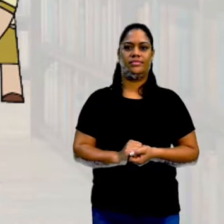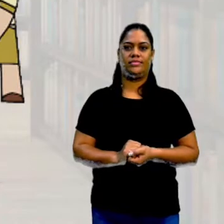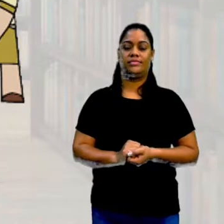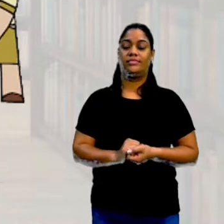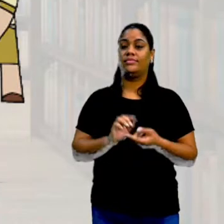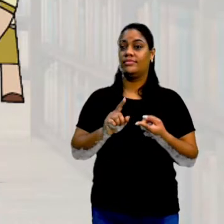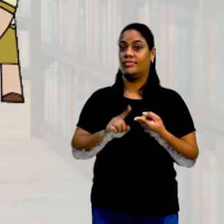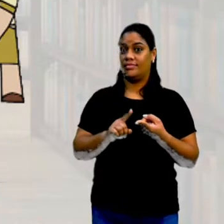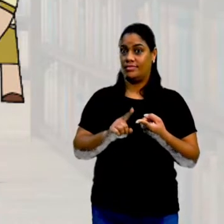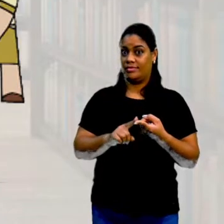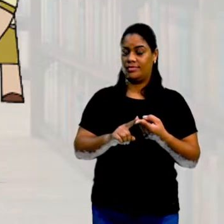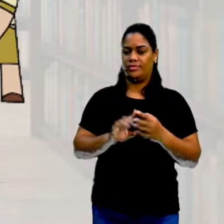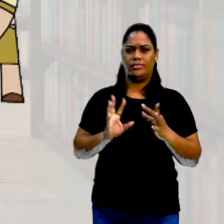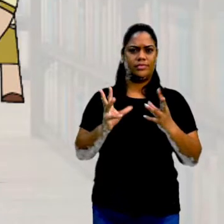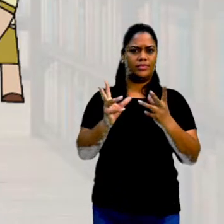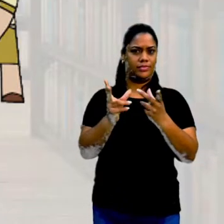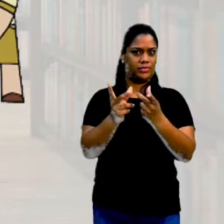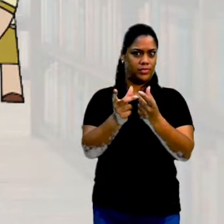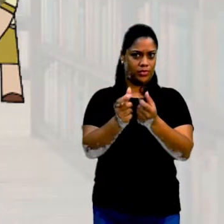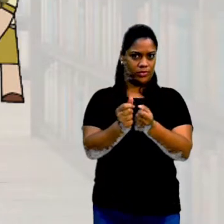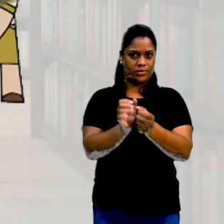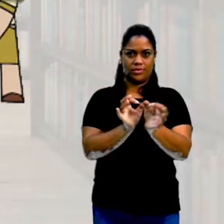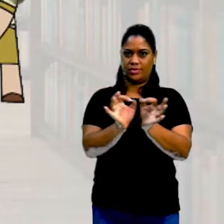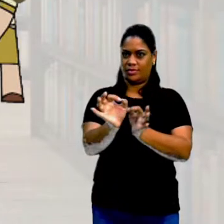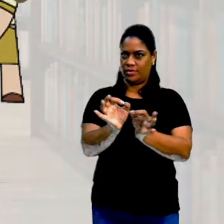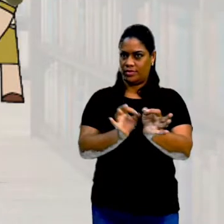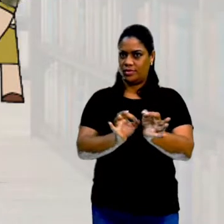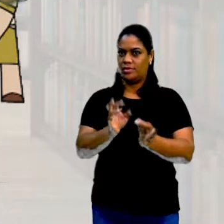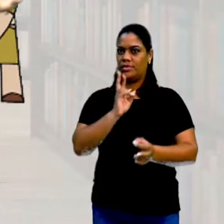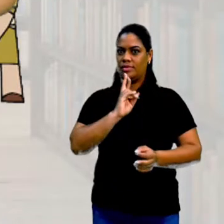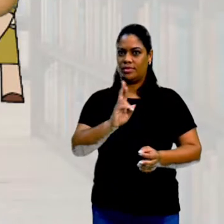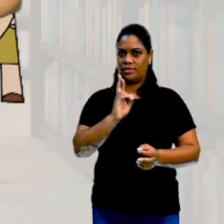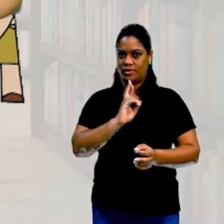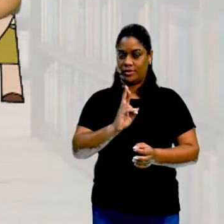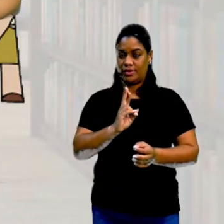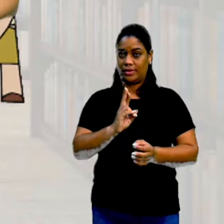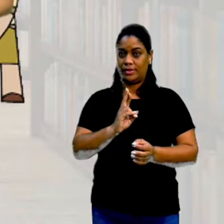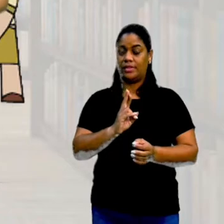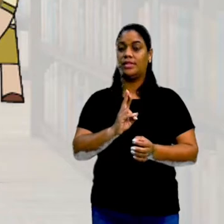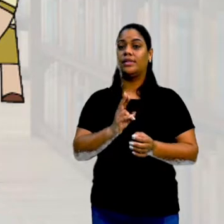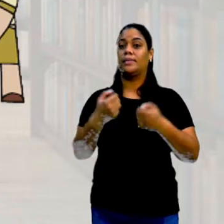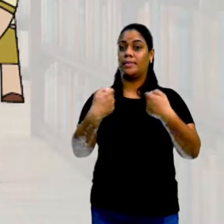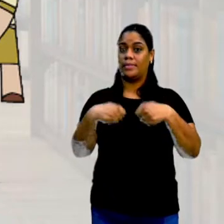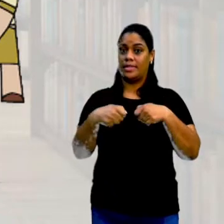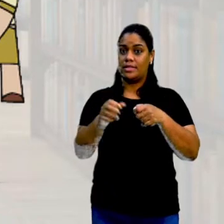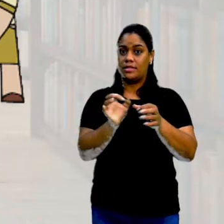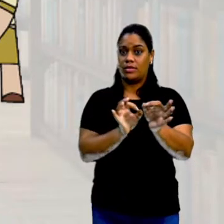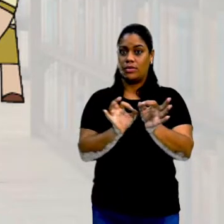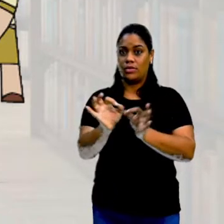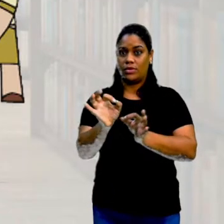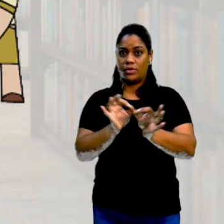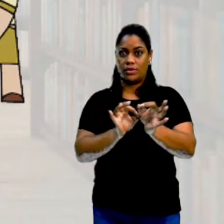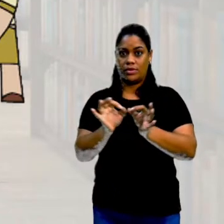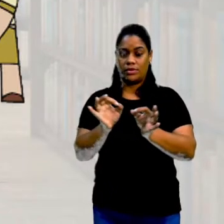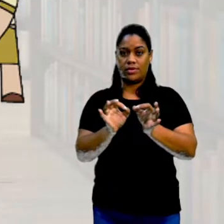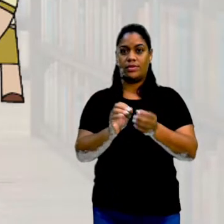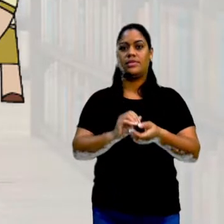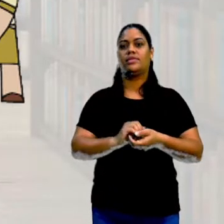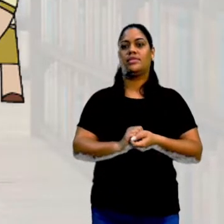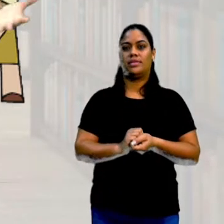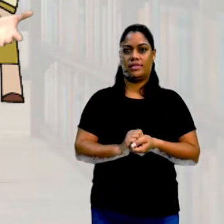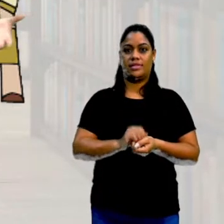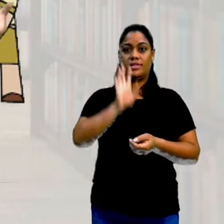Além disso, todos os dados que ela vai reunir, ela vai organizar. Vai organizar através de tabelas,